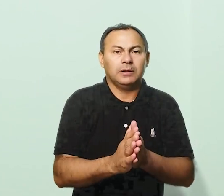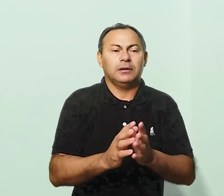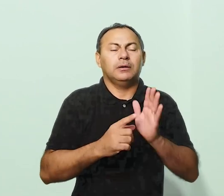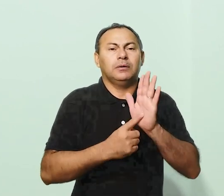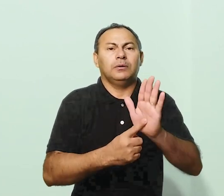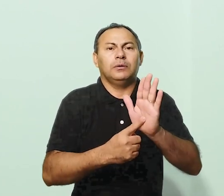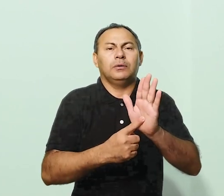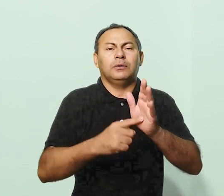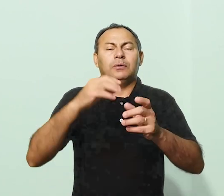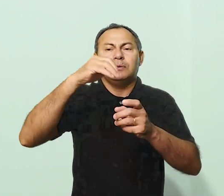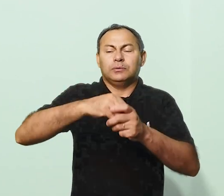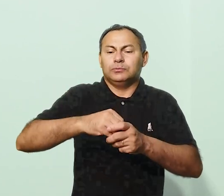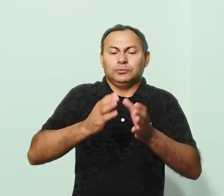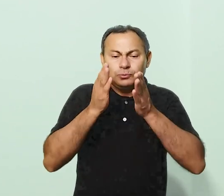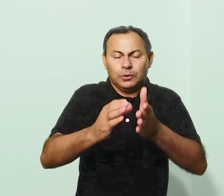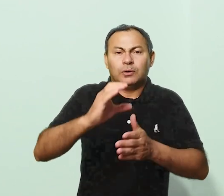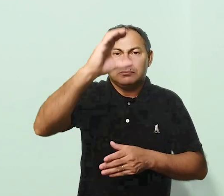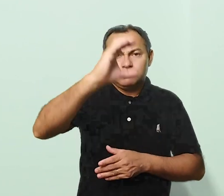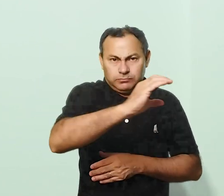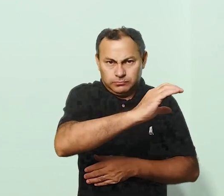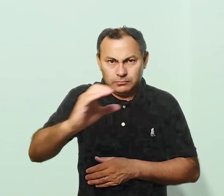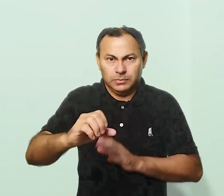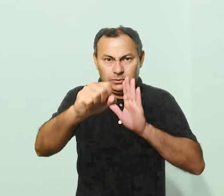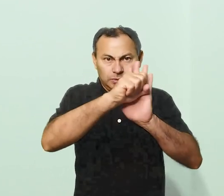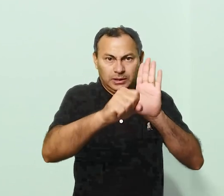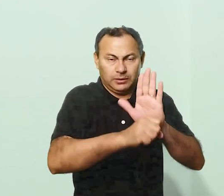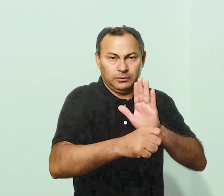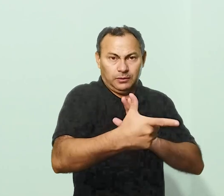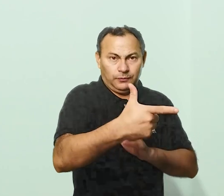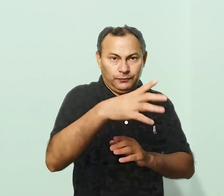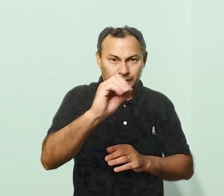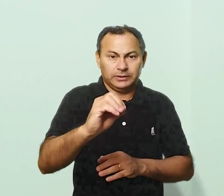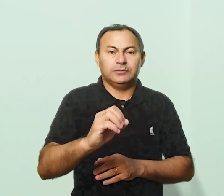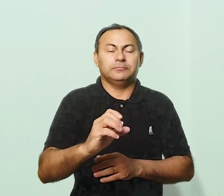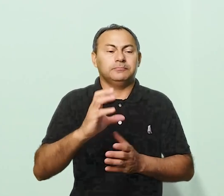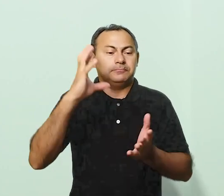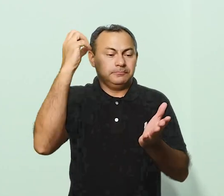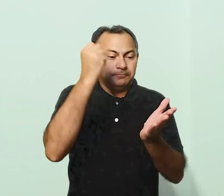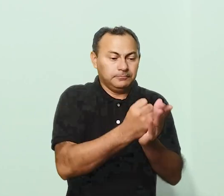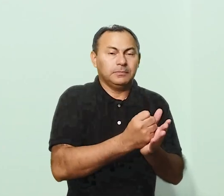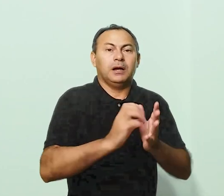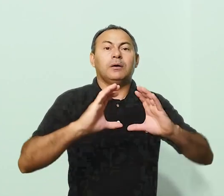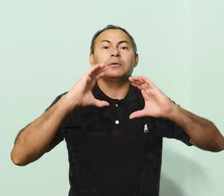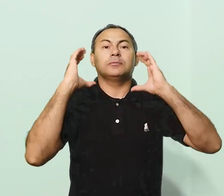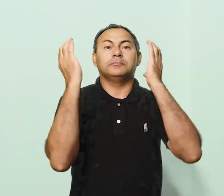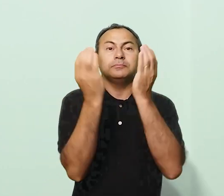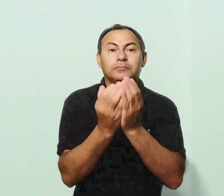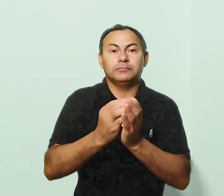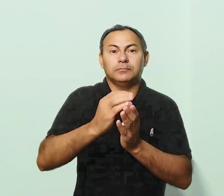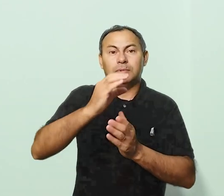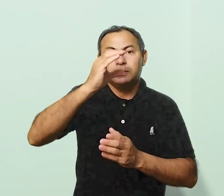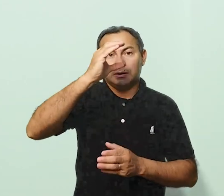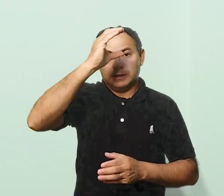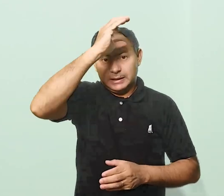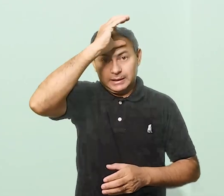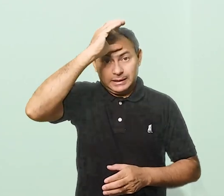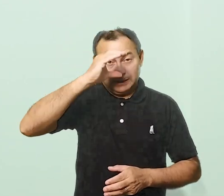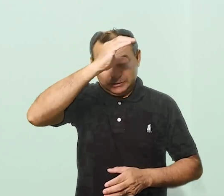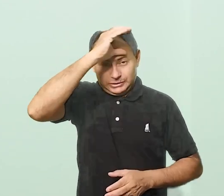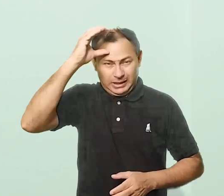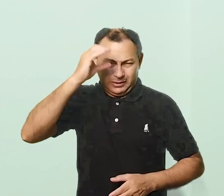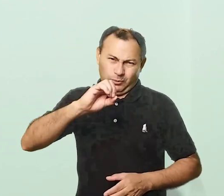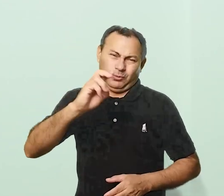o rosto do catolicismo do século XX e assinalar as comunidades cristãs do mundo inteiro.